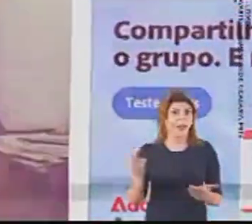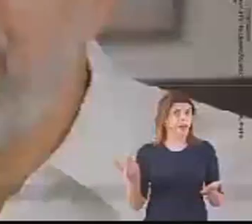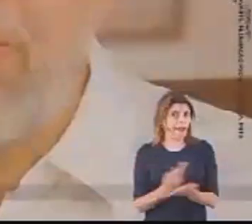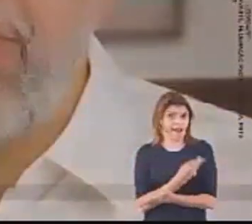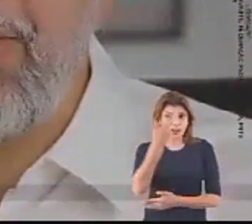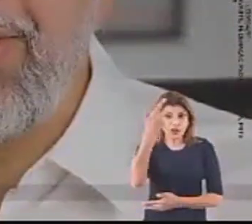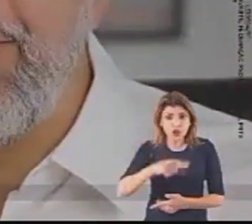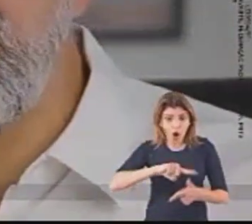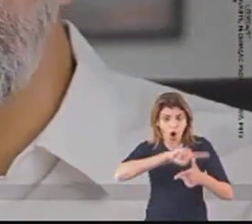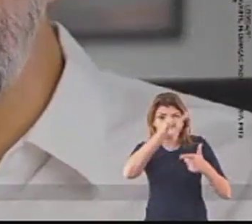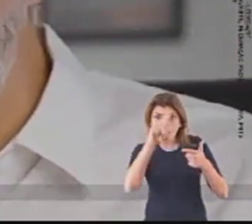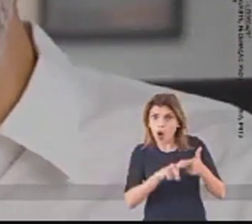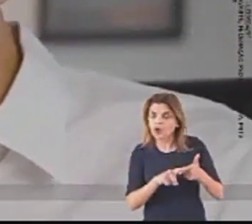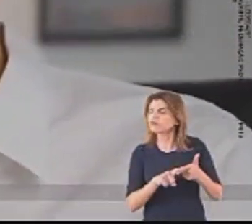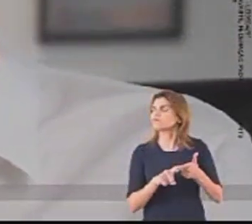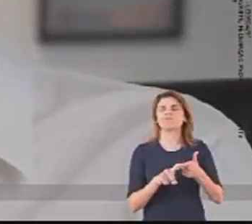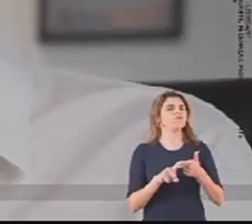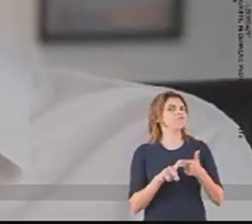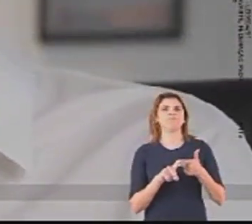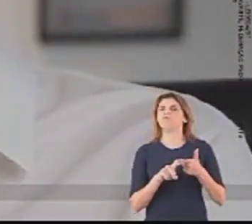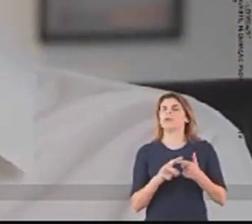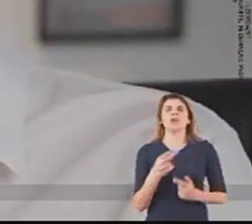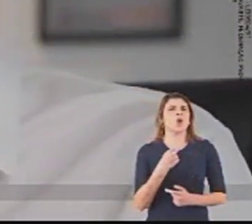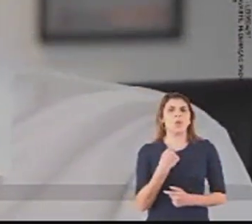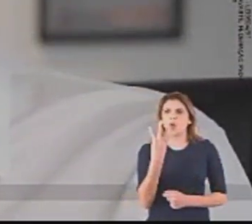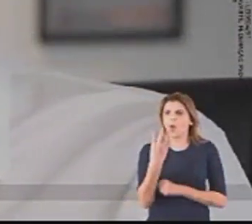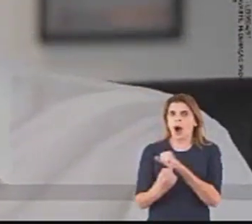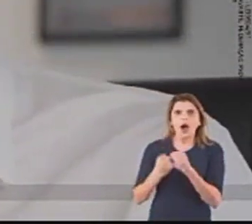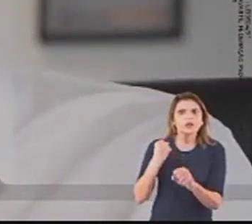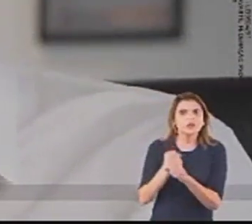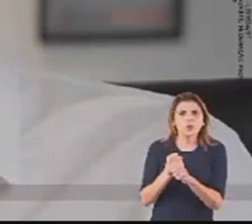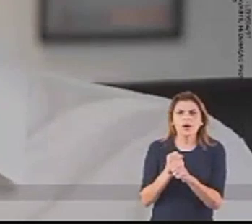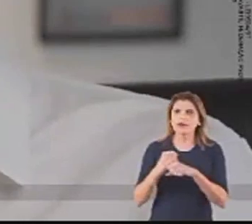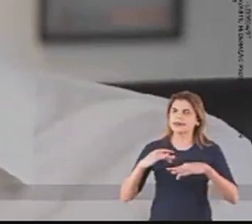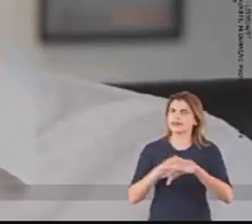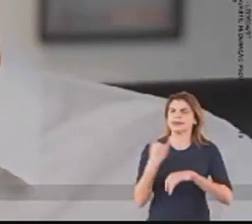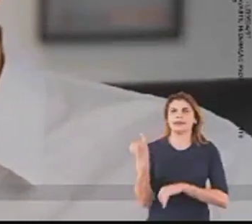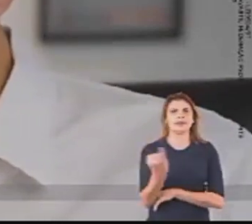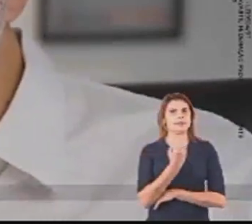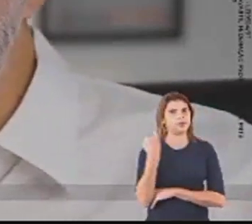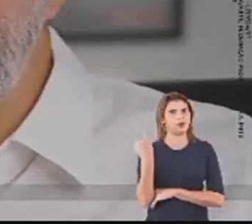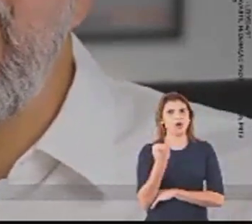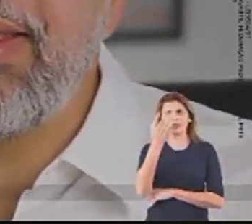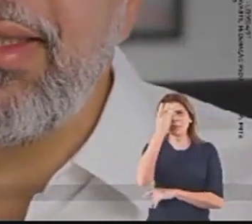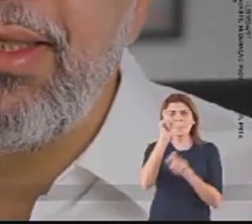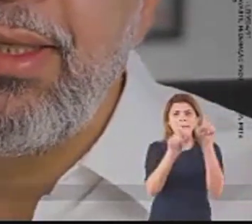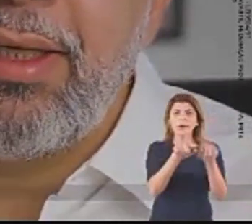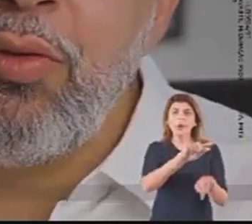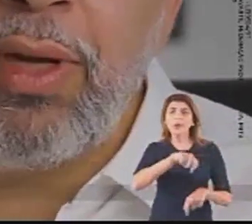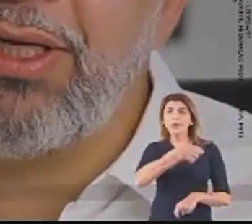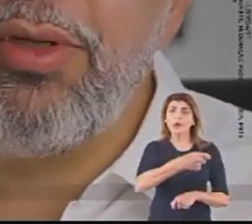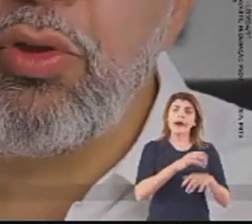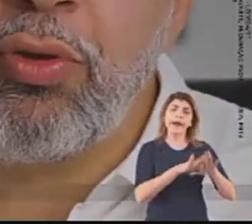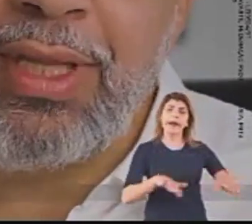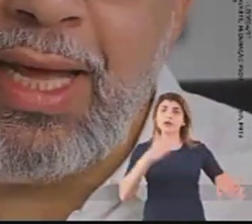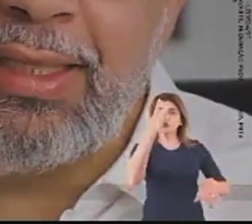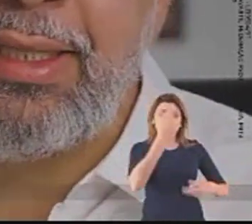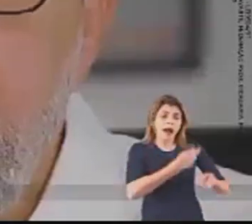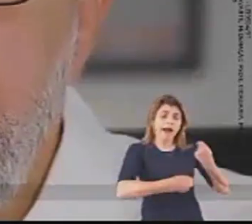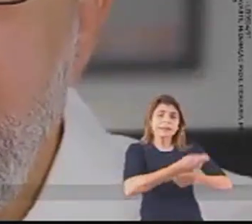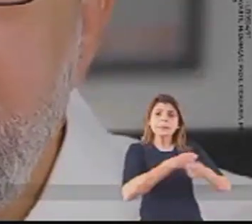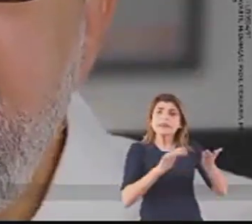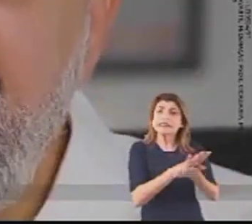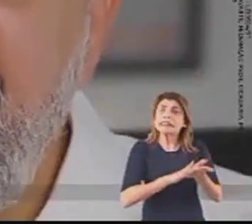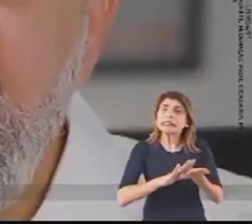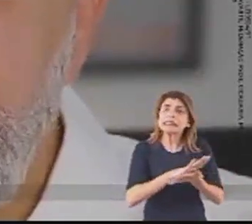vai errar a segunda vez. Não vai dar um mandato de uma cidade tão importante como a nossa para uma criança que nunca administrou nada.